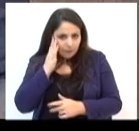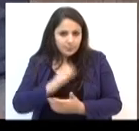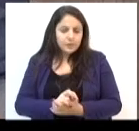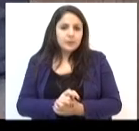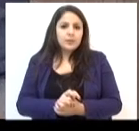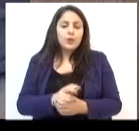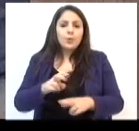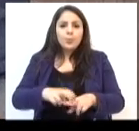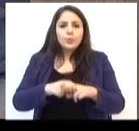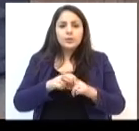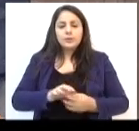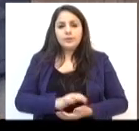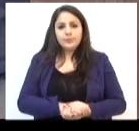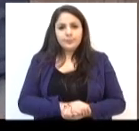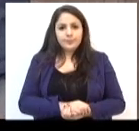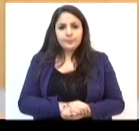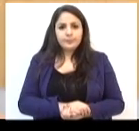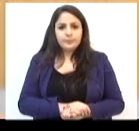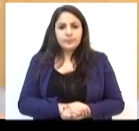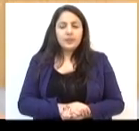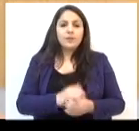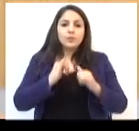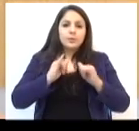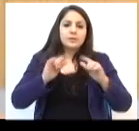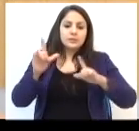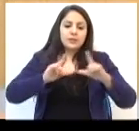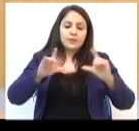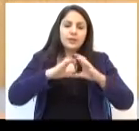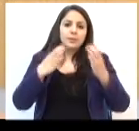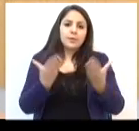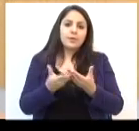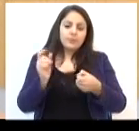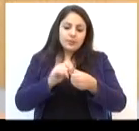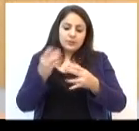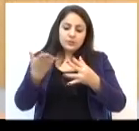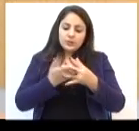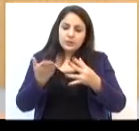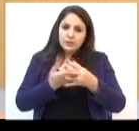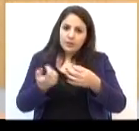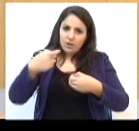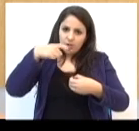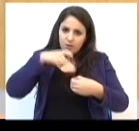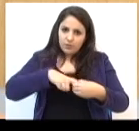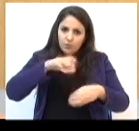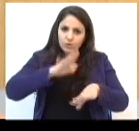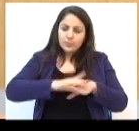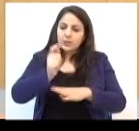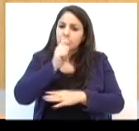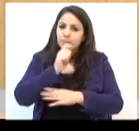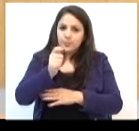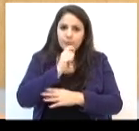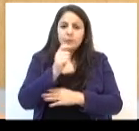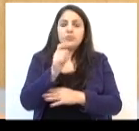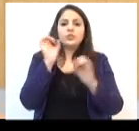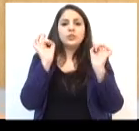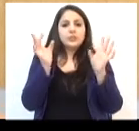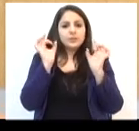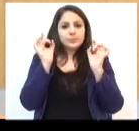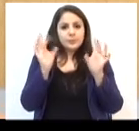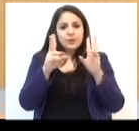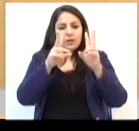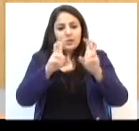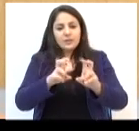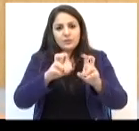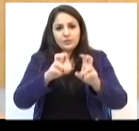que, eventualmente, se manifestem de maneira mais intensa. E o Jornal da Câmara faz agora o intervalo e retorna com uma reportagem especial